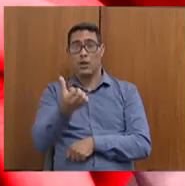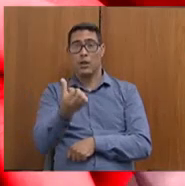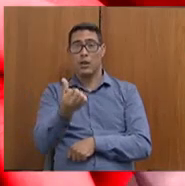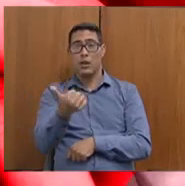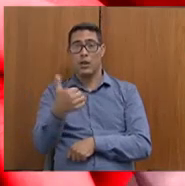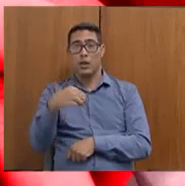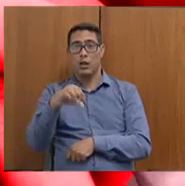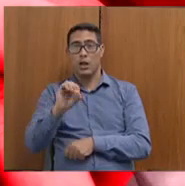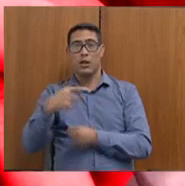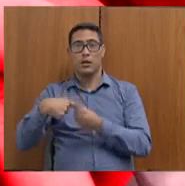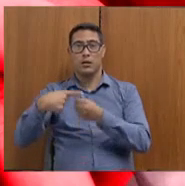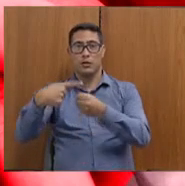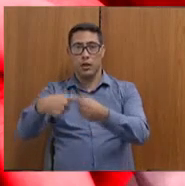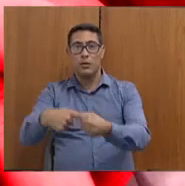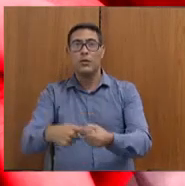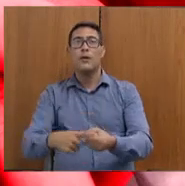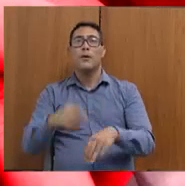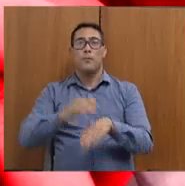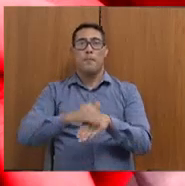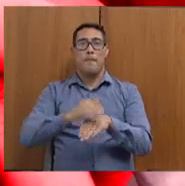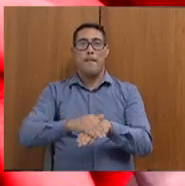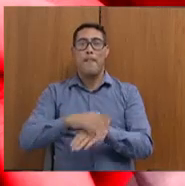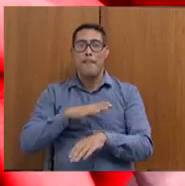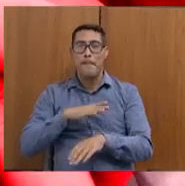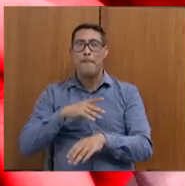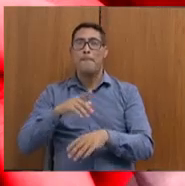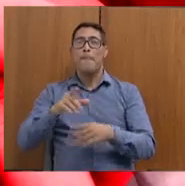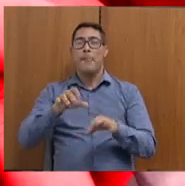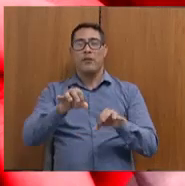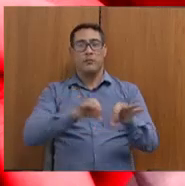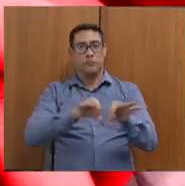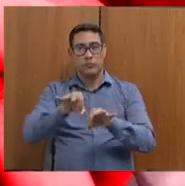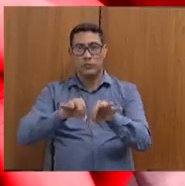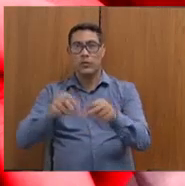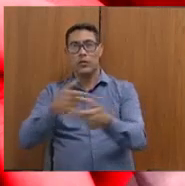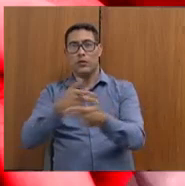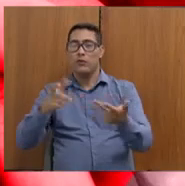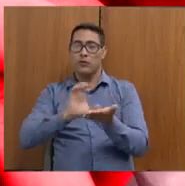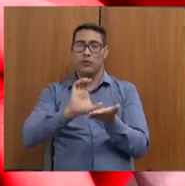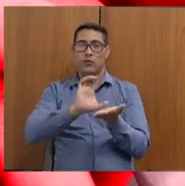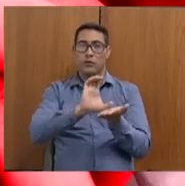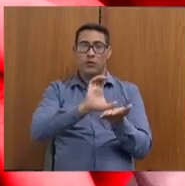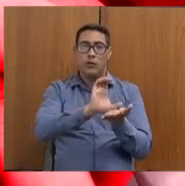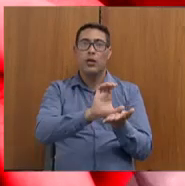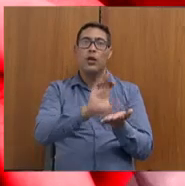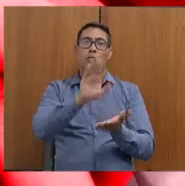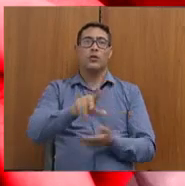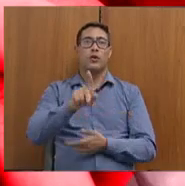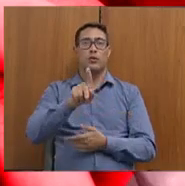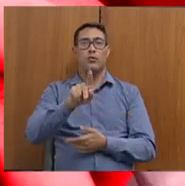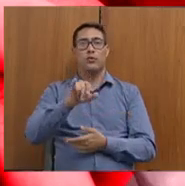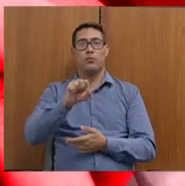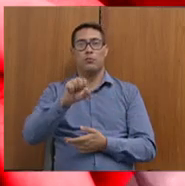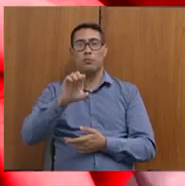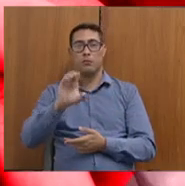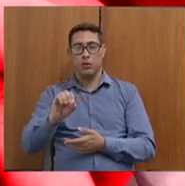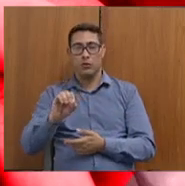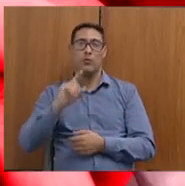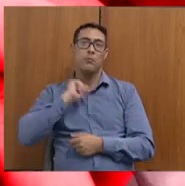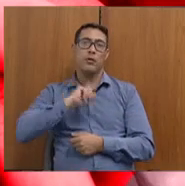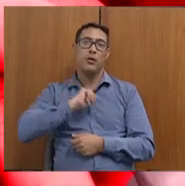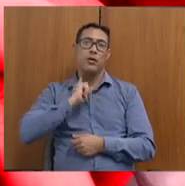O nosso financiamento, cofinanciamento no Sistema Único de Assistência Social é o nosso piso mineiro de assistência social.